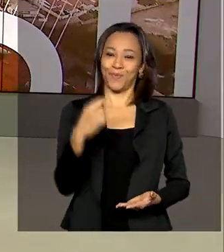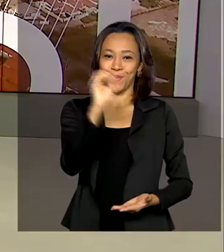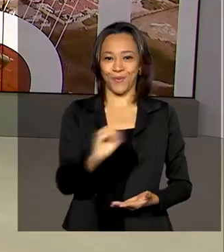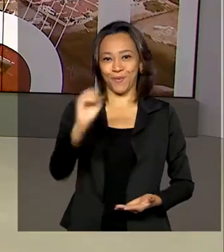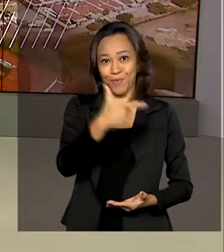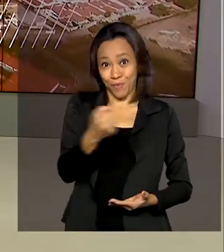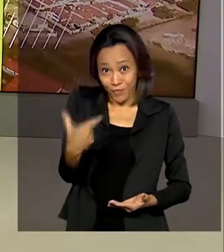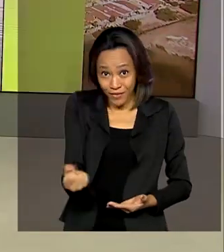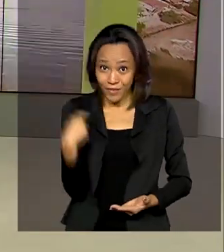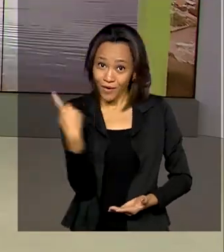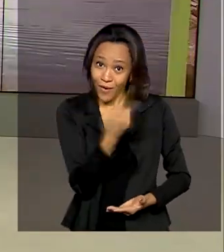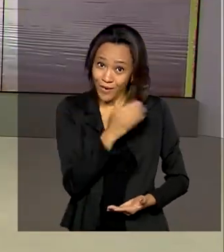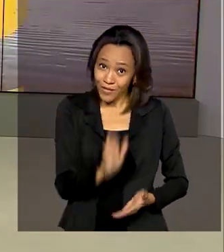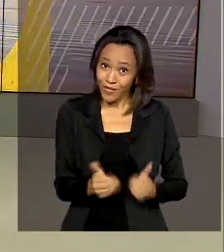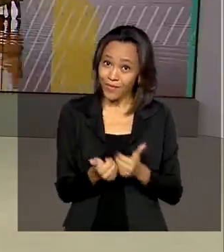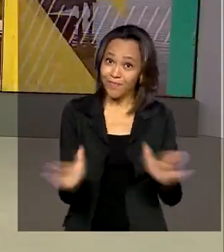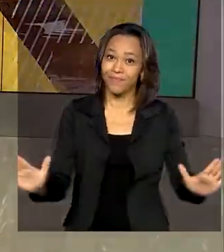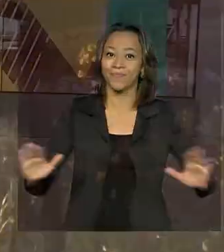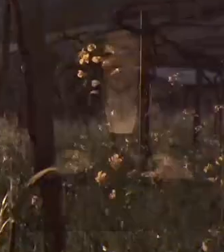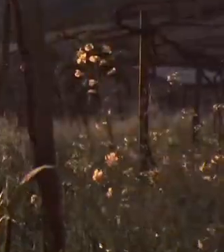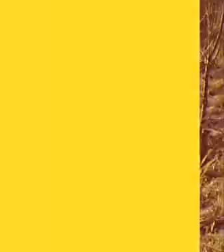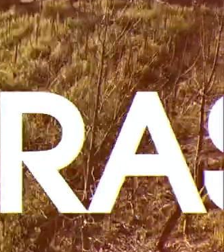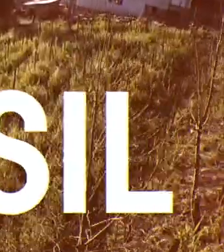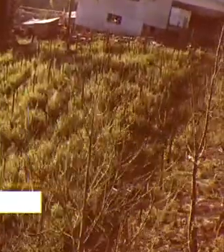2020. O Brasil em Dia já está no ar.